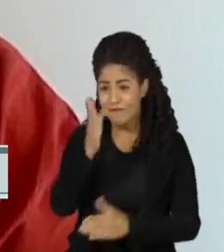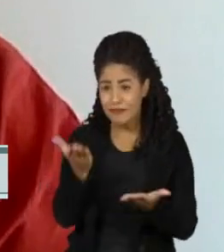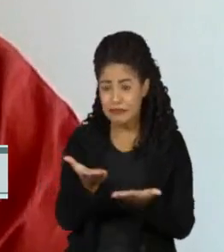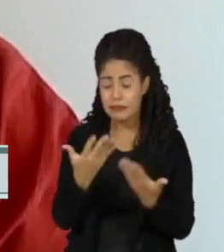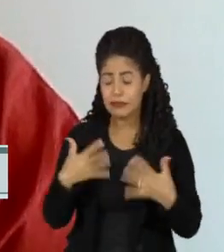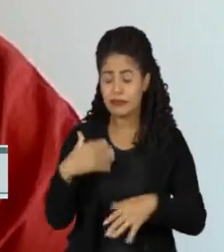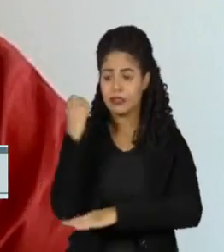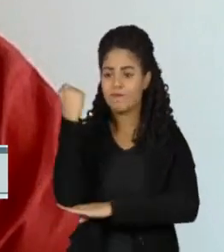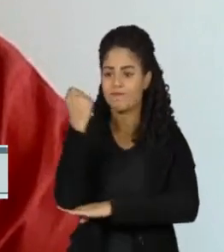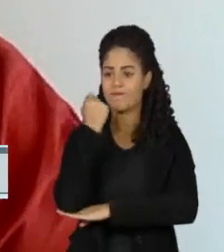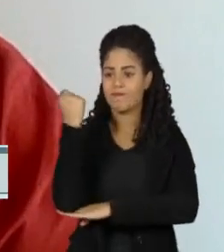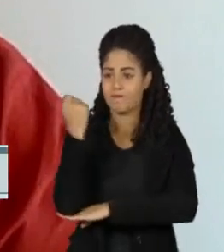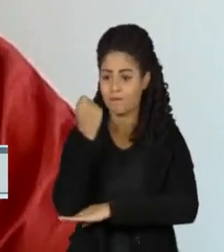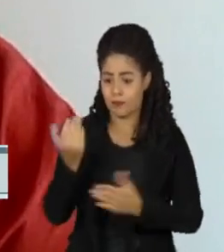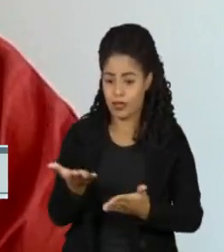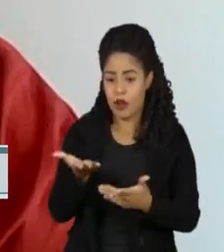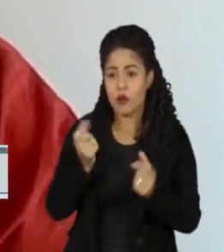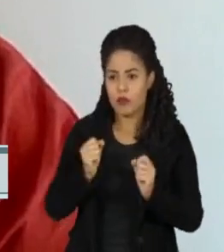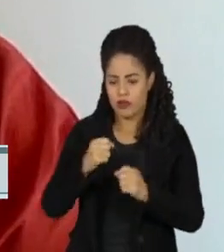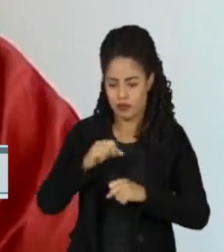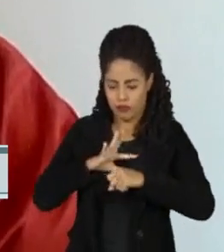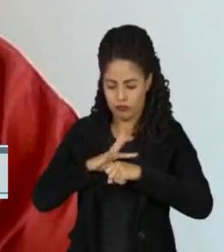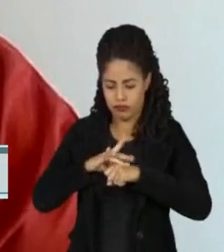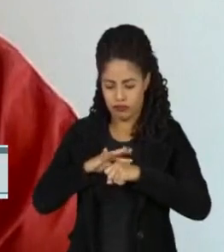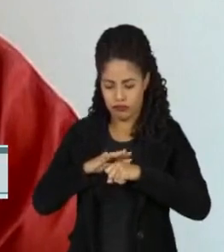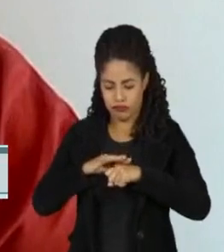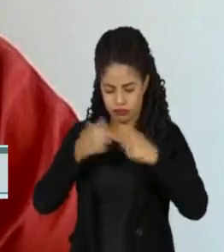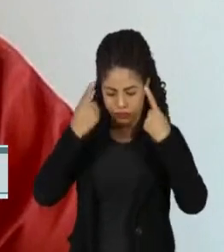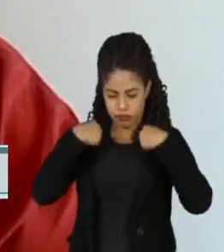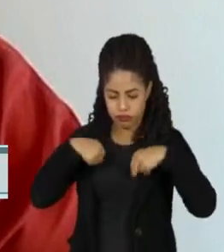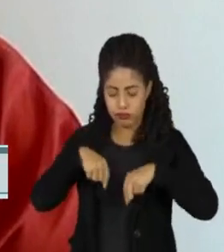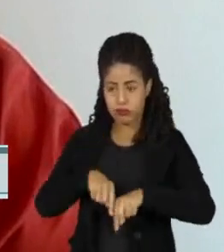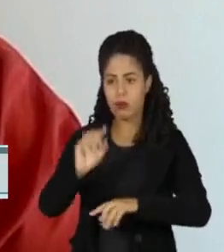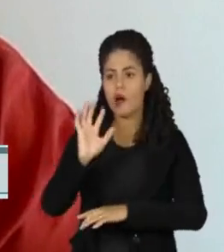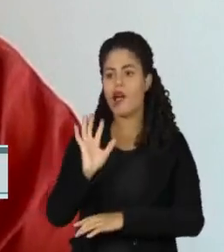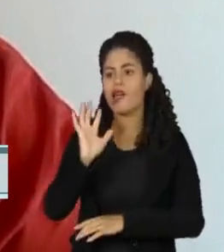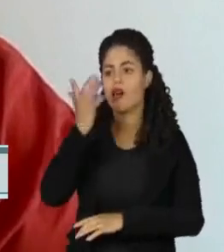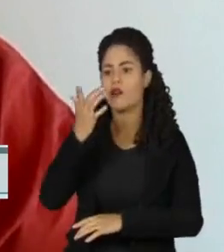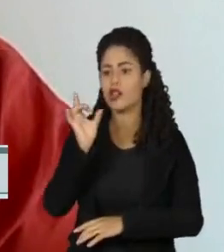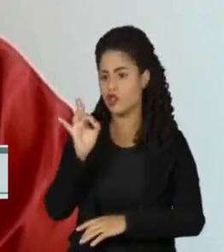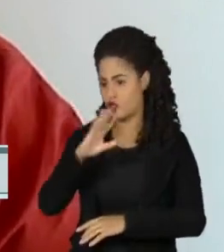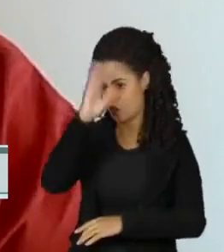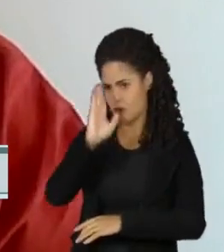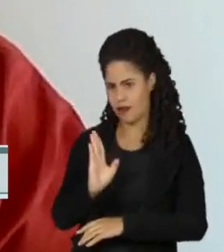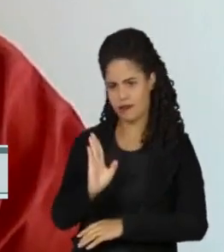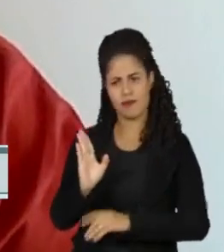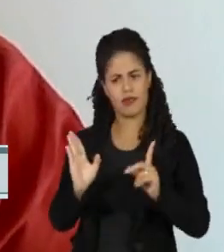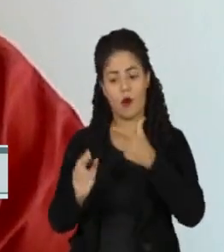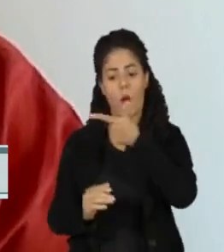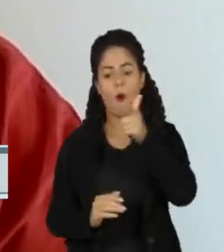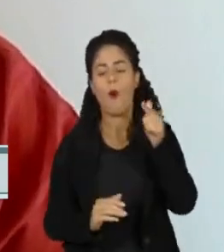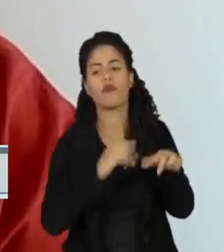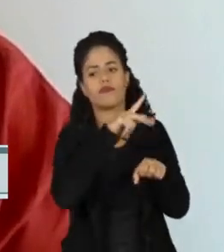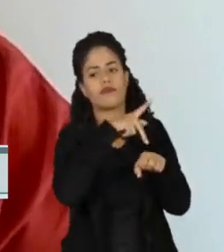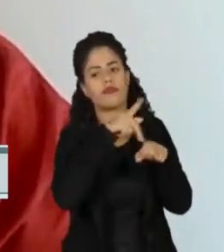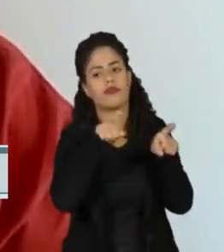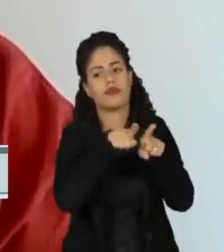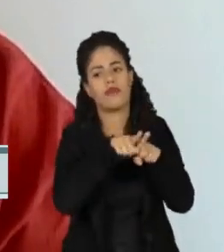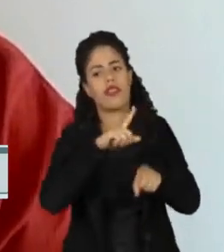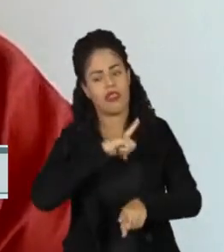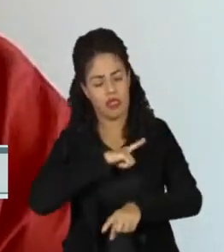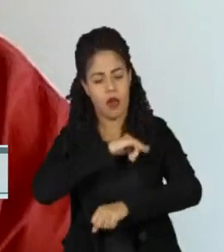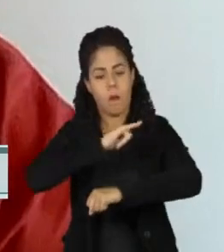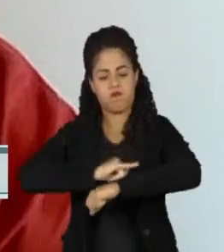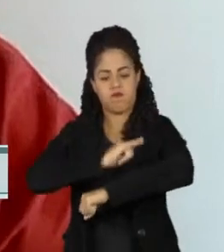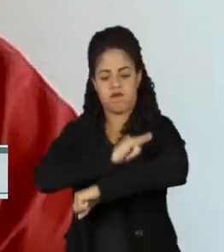graves aí, um problema de saúde global, né? A gente não está falando só do Brasil, mas é um problema, a obesidade está